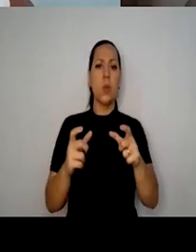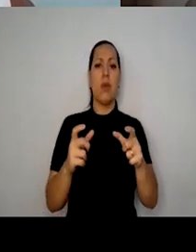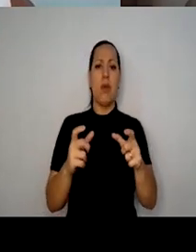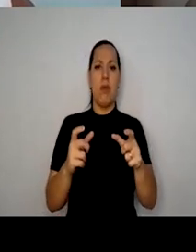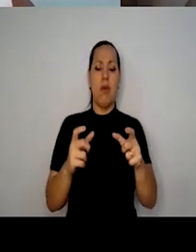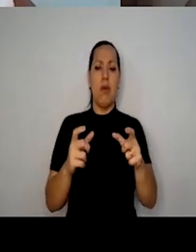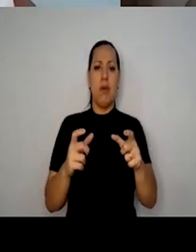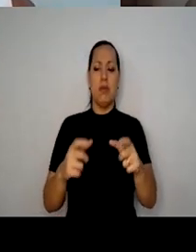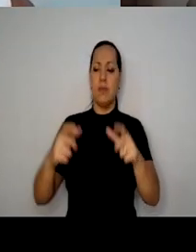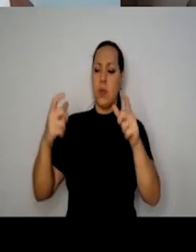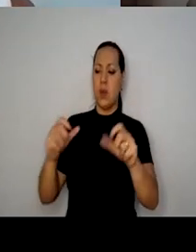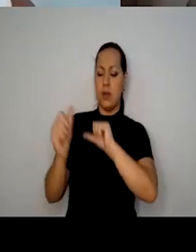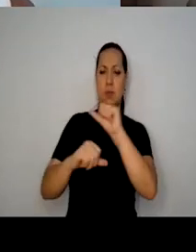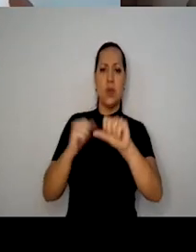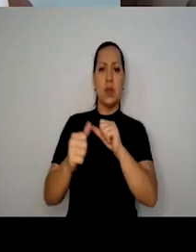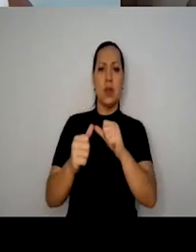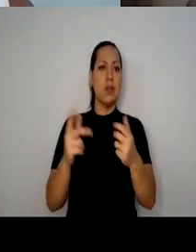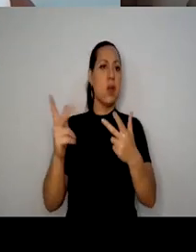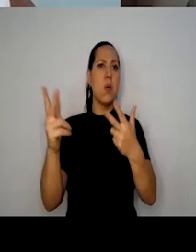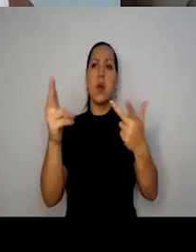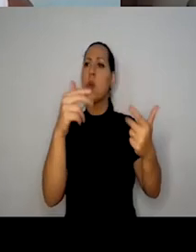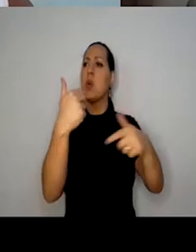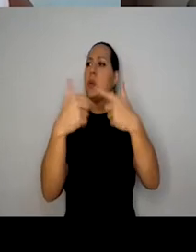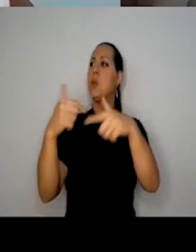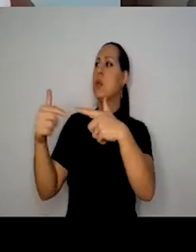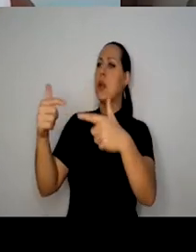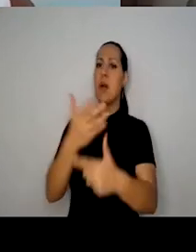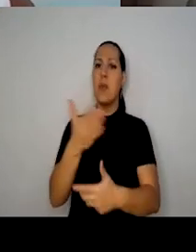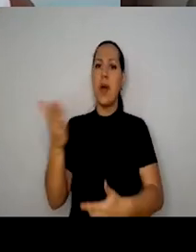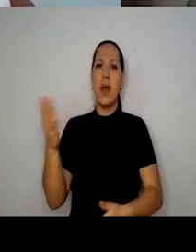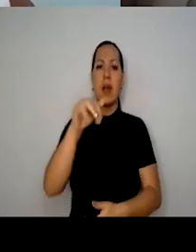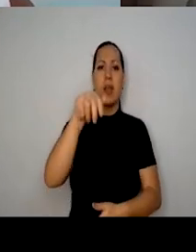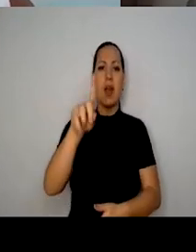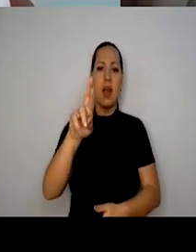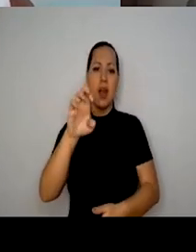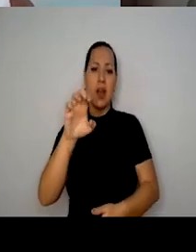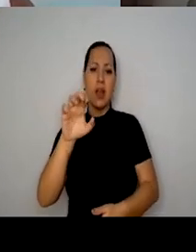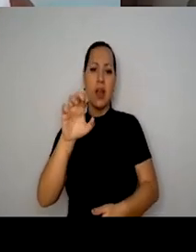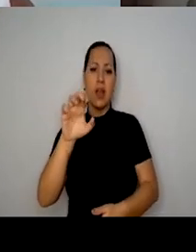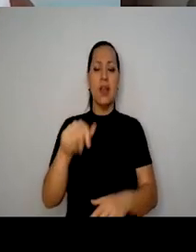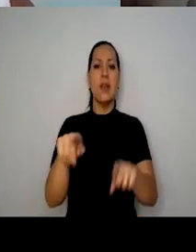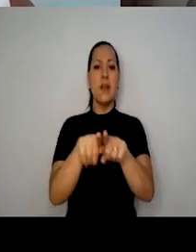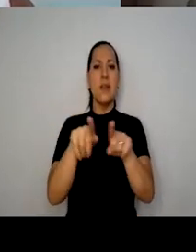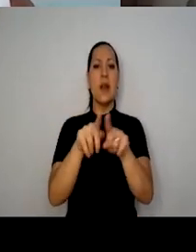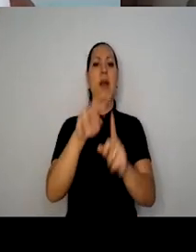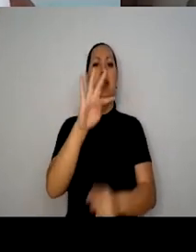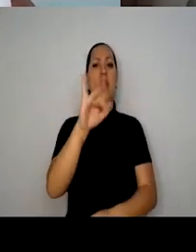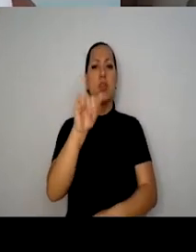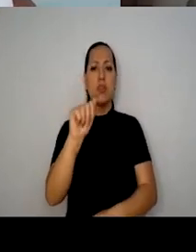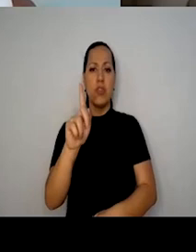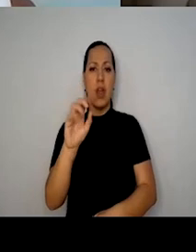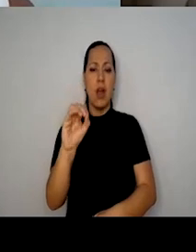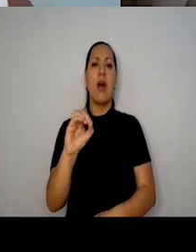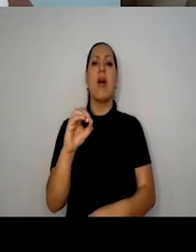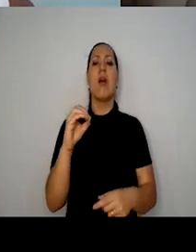território, assim como todos trabalham, o trabalho da Andréia, o trabalho do Tiago, e